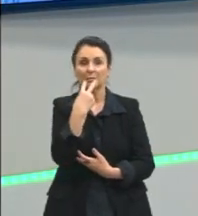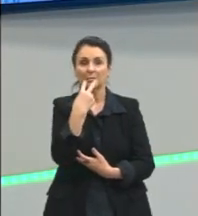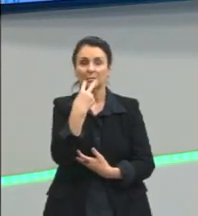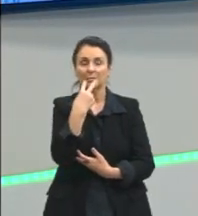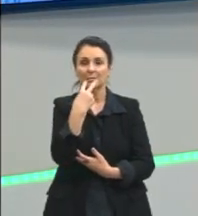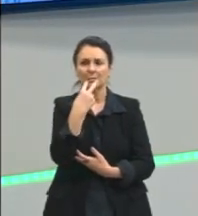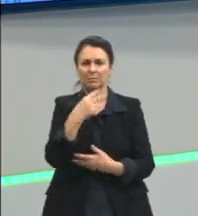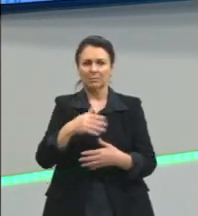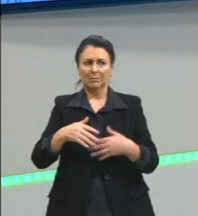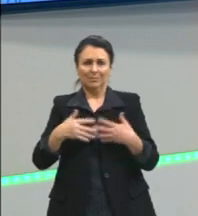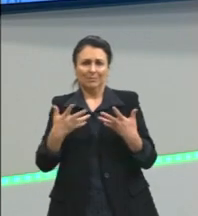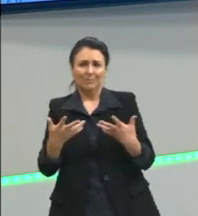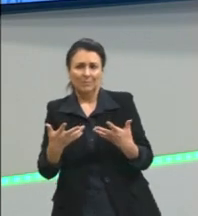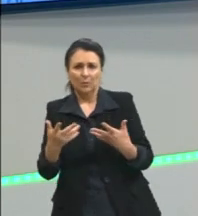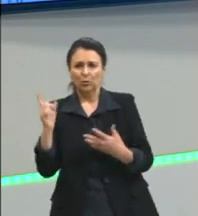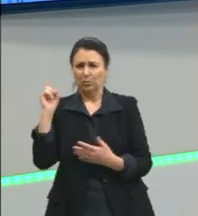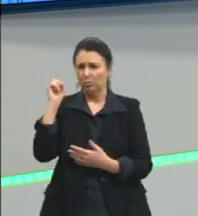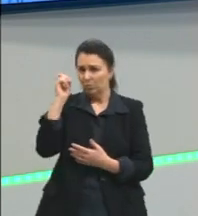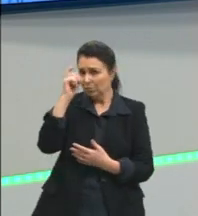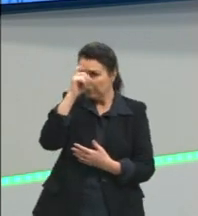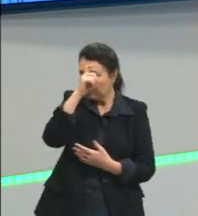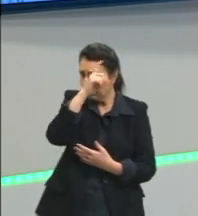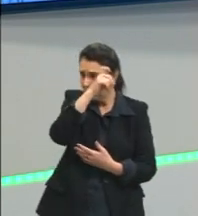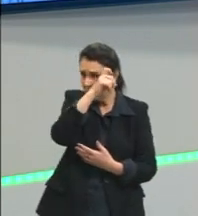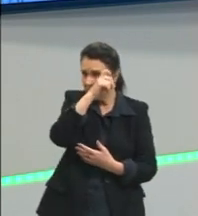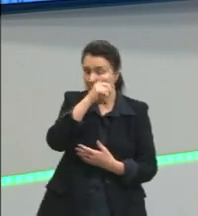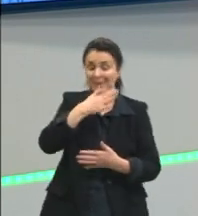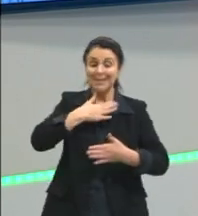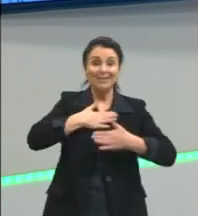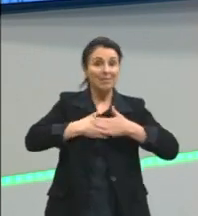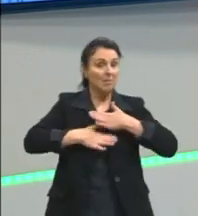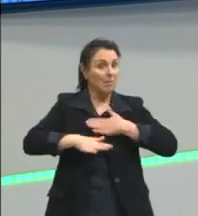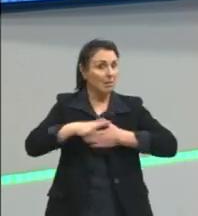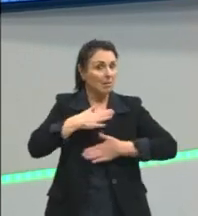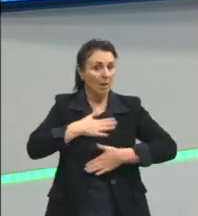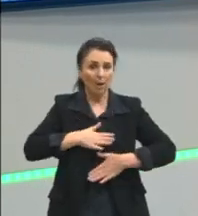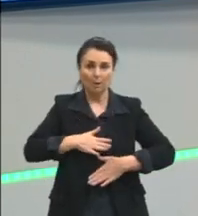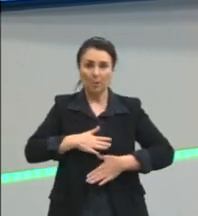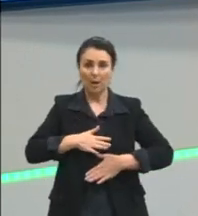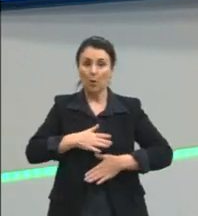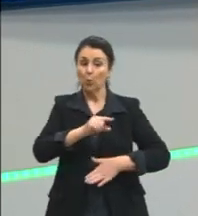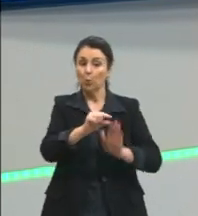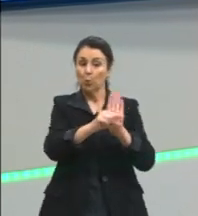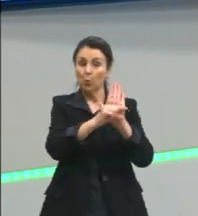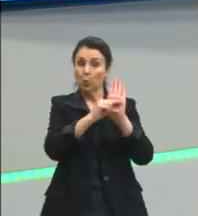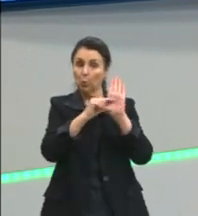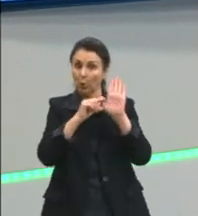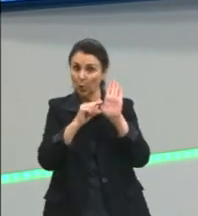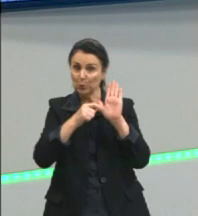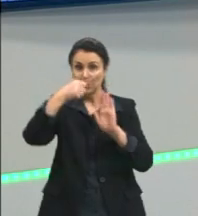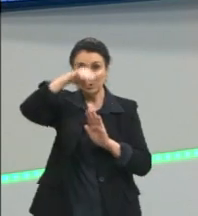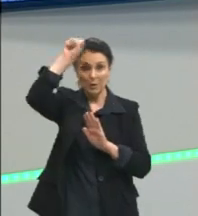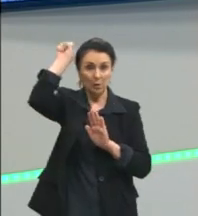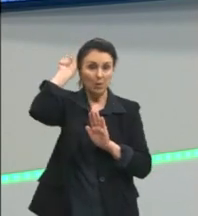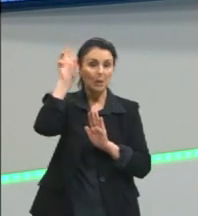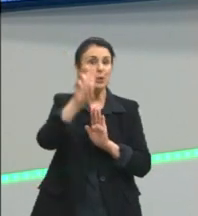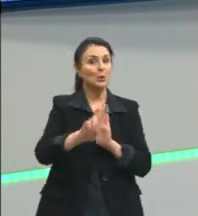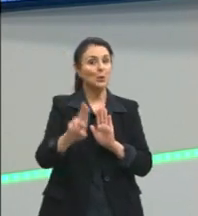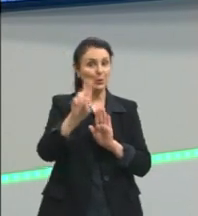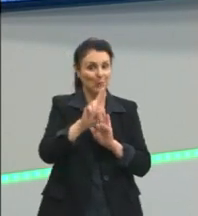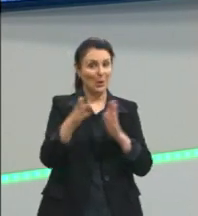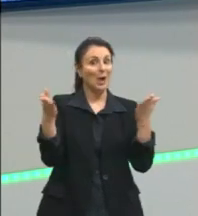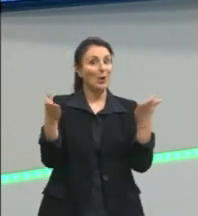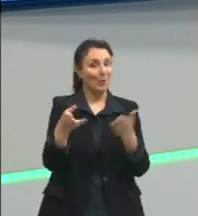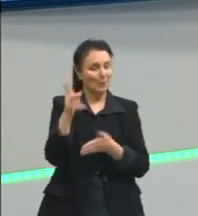Nossa, professora, que coisa difícil. Calma, isso aqui são palavras dele. Eu vou agora destrinchar para